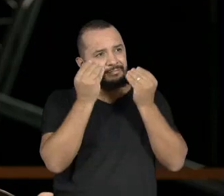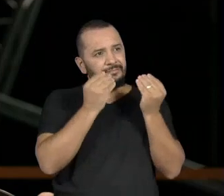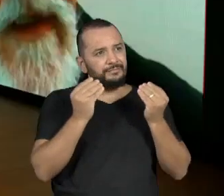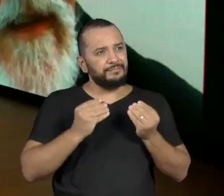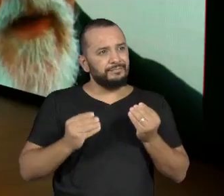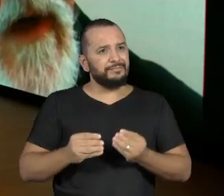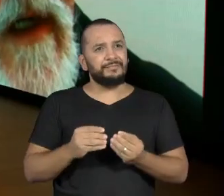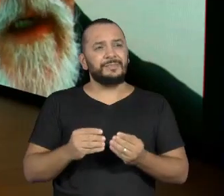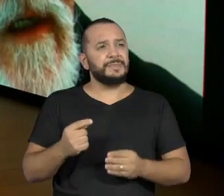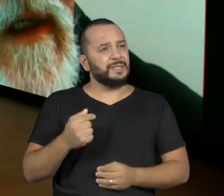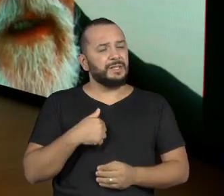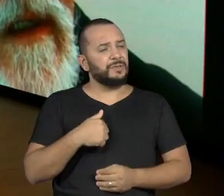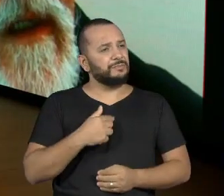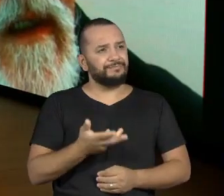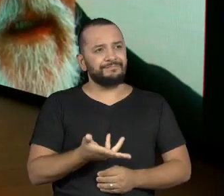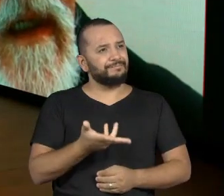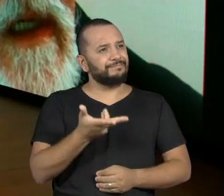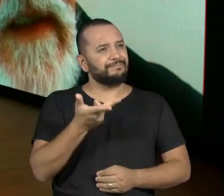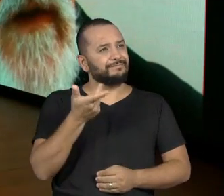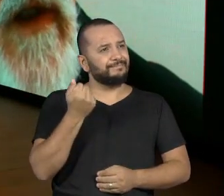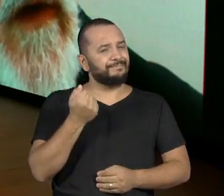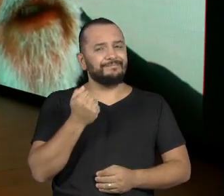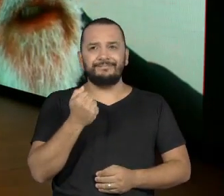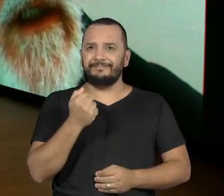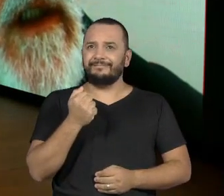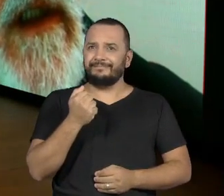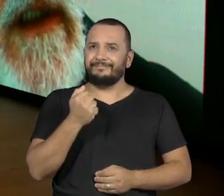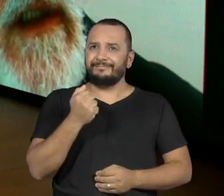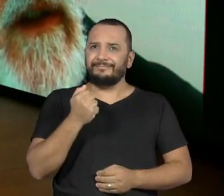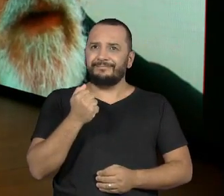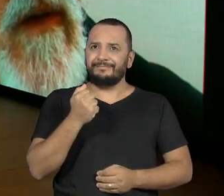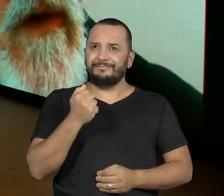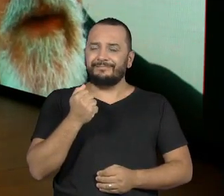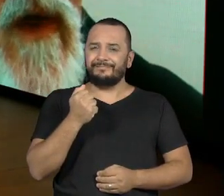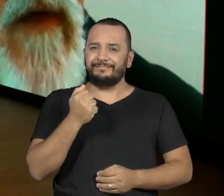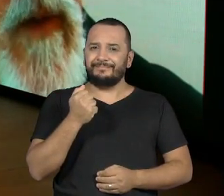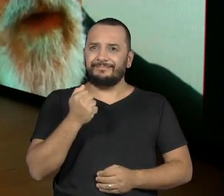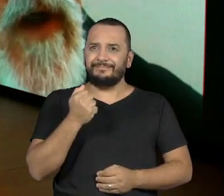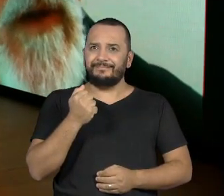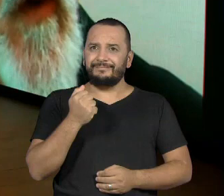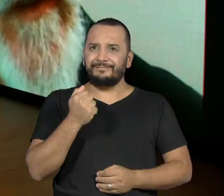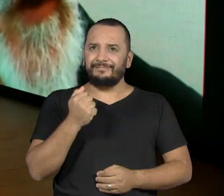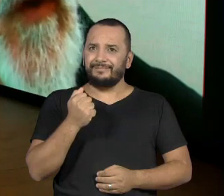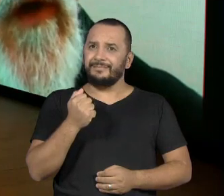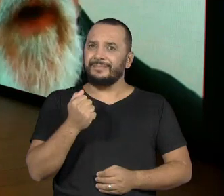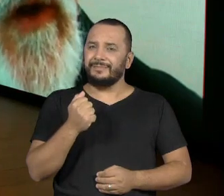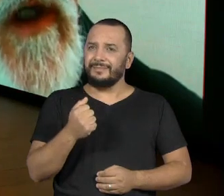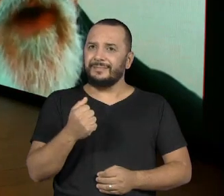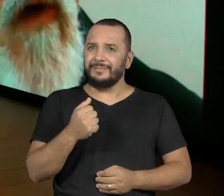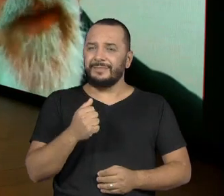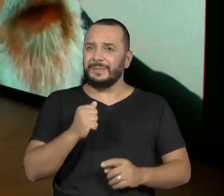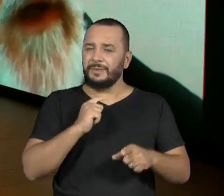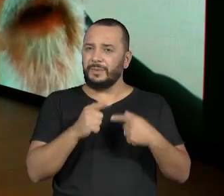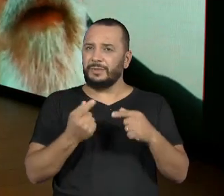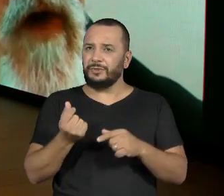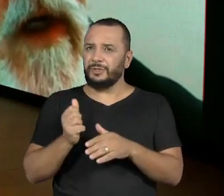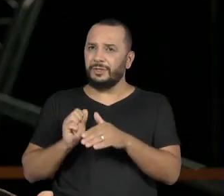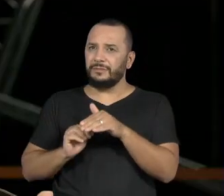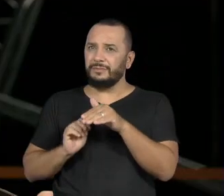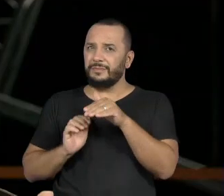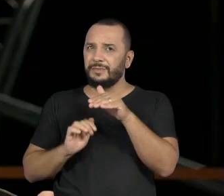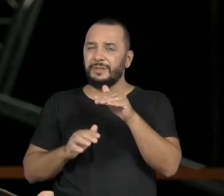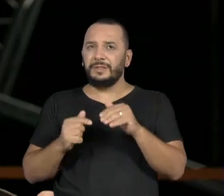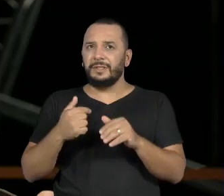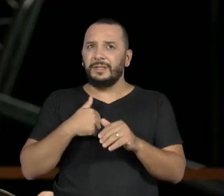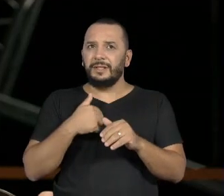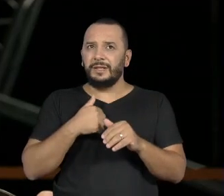E me enlouqueci com ela. Tanto que eu não gava muito, mas eu comecei a juntar o dinheiro e comprei um telefone para